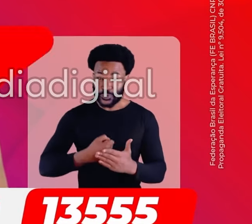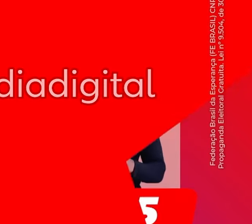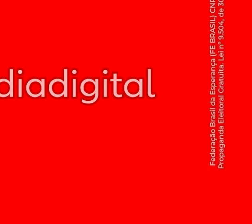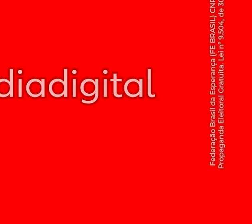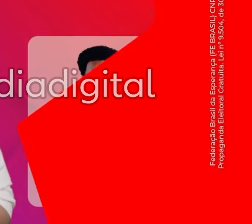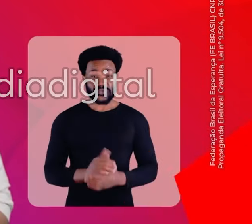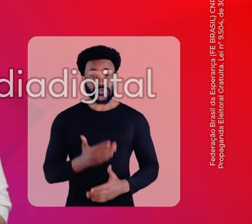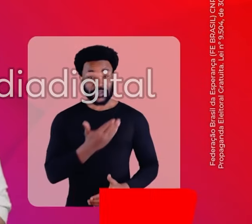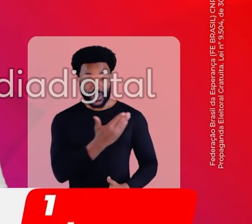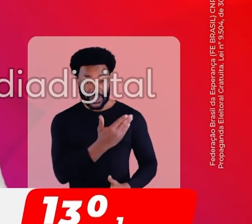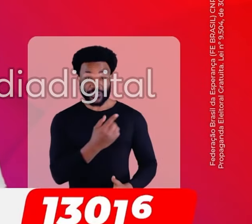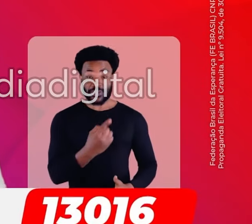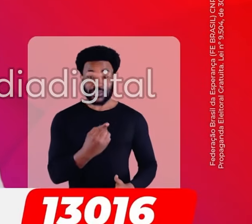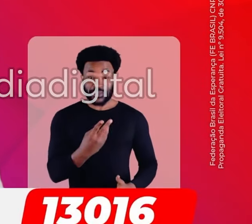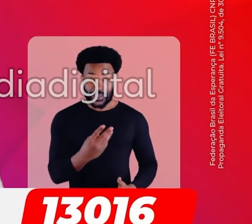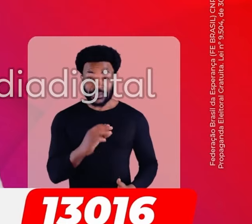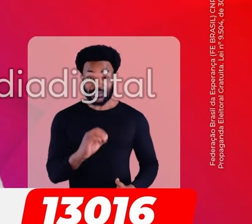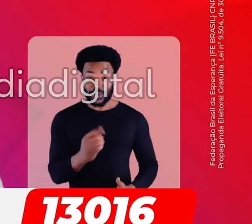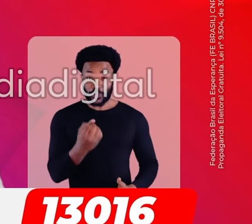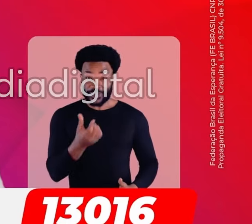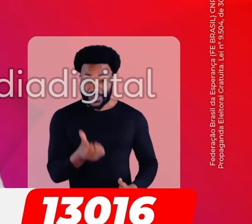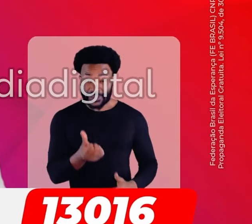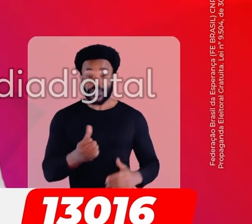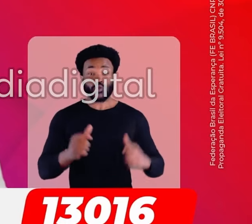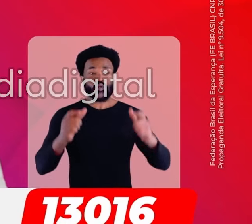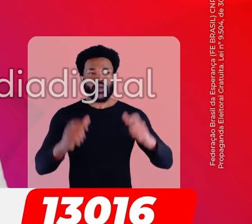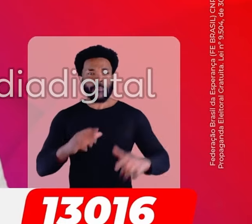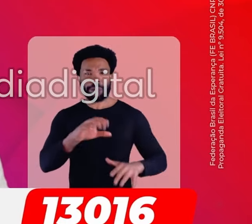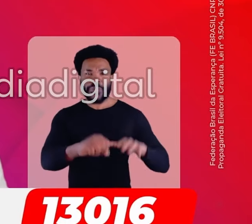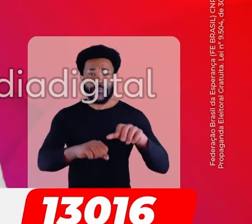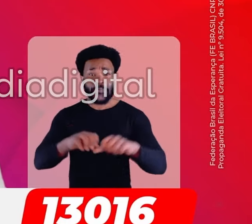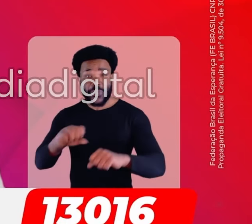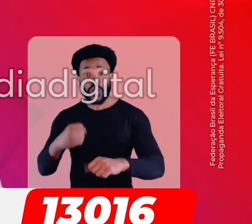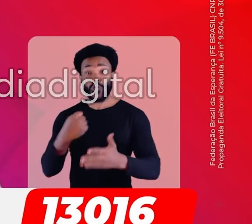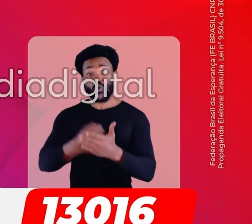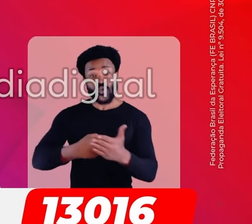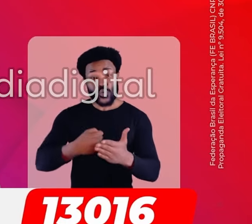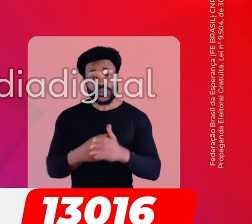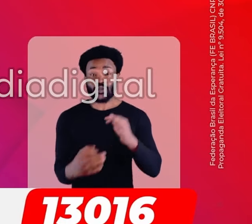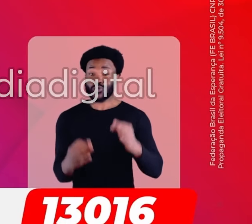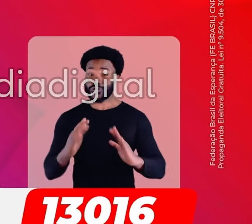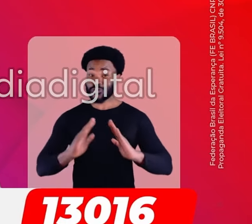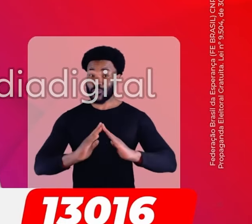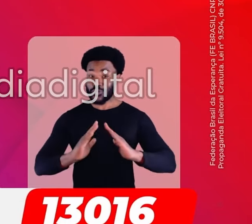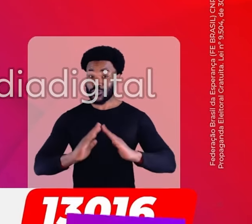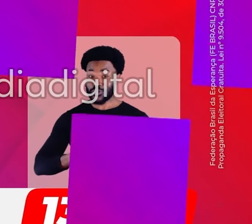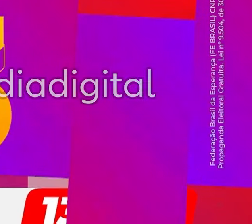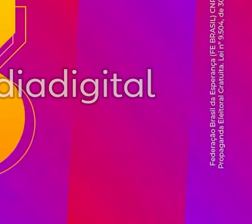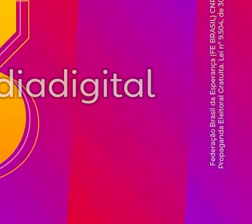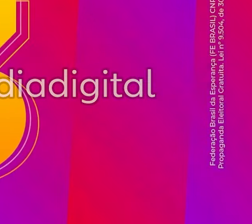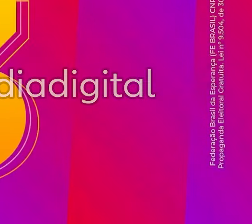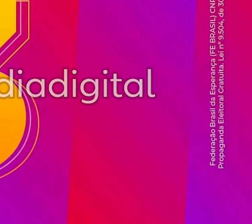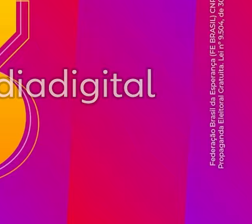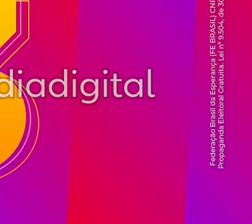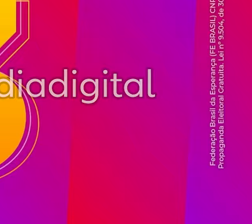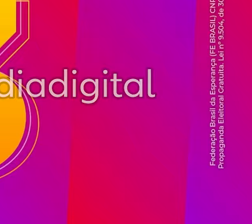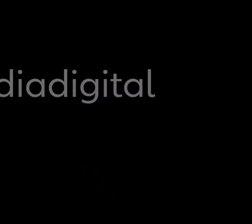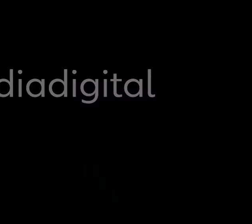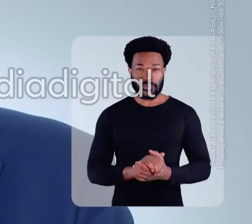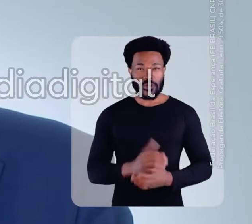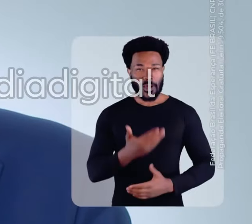13! Nete Araújo, 13016. Ocupando todos os espaços na luta por justiça e moradia. Aperte o 13!